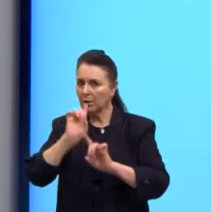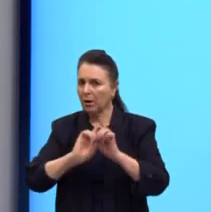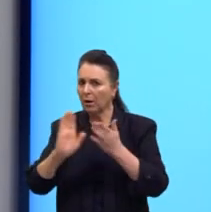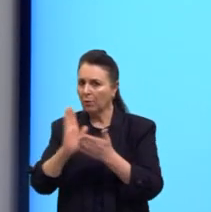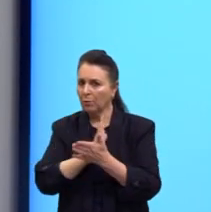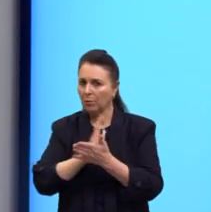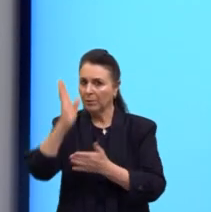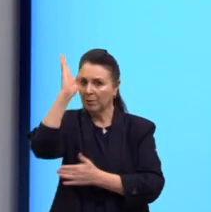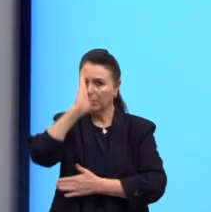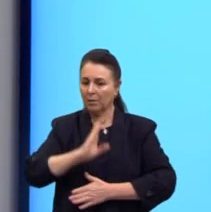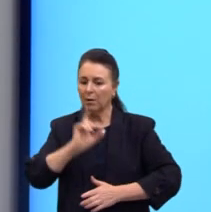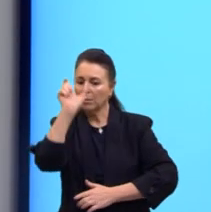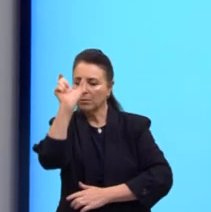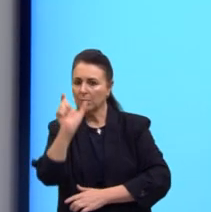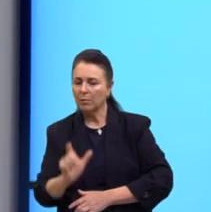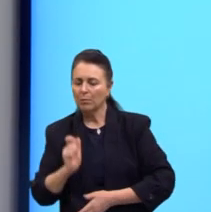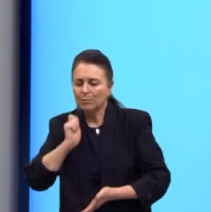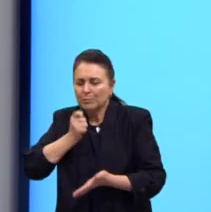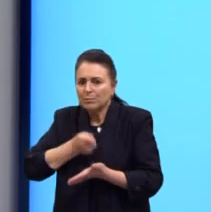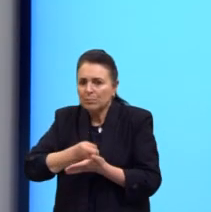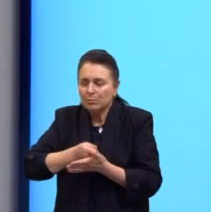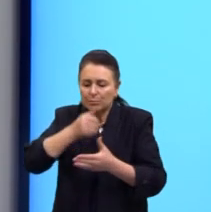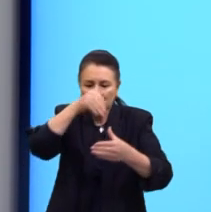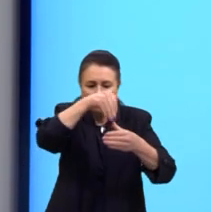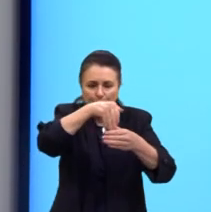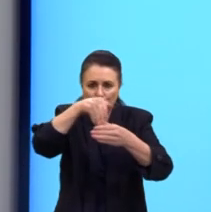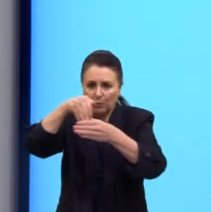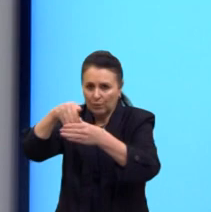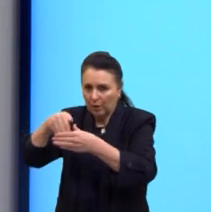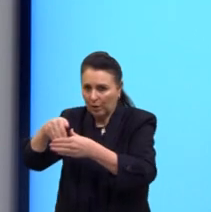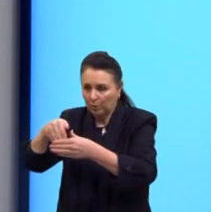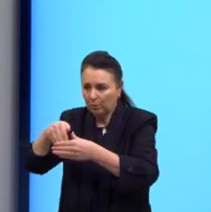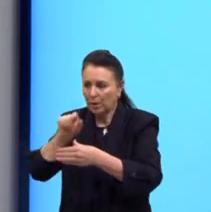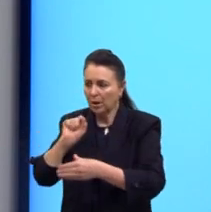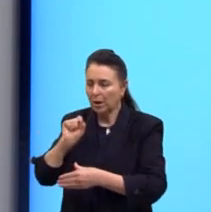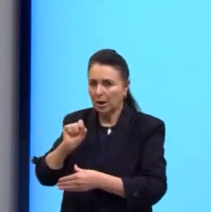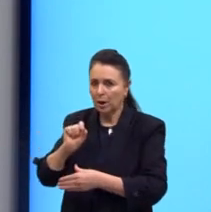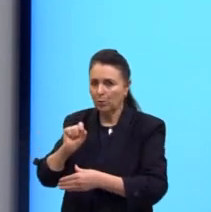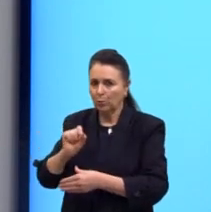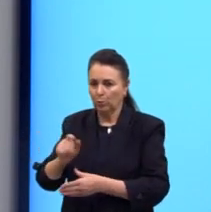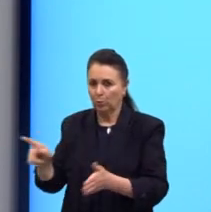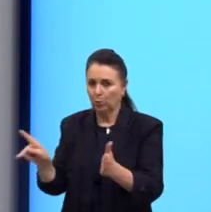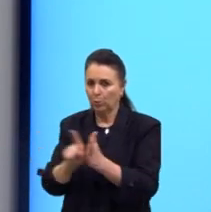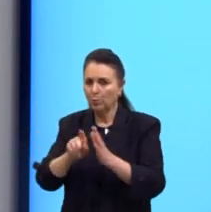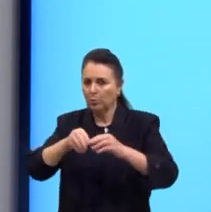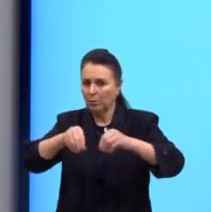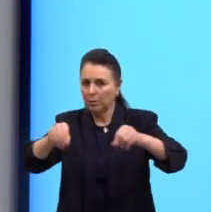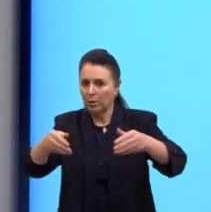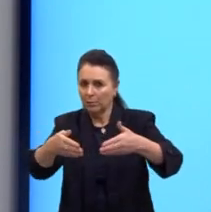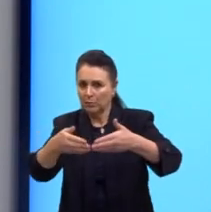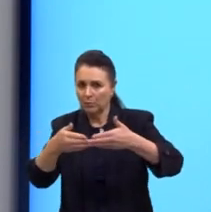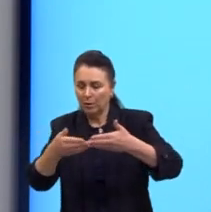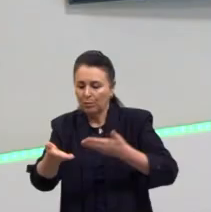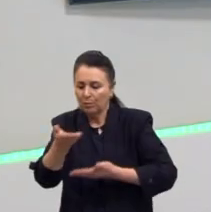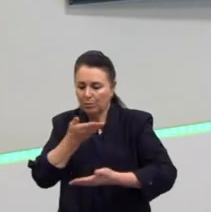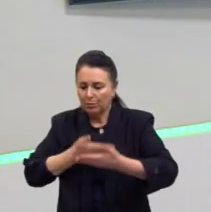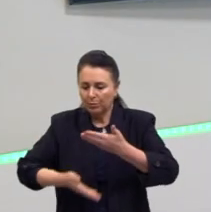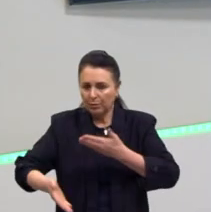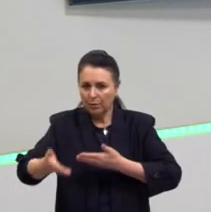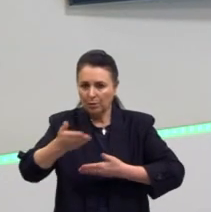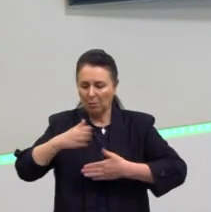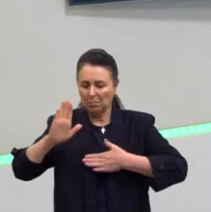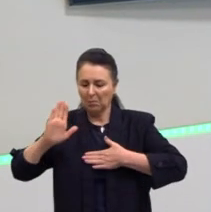as pessoas eram obrigadas a votar no candidato do coronel. Troca de favores, promessas de